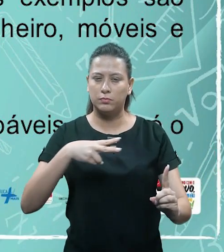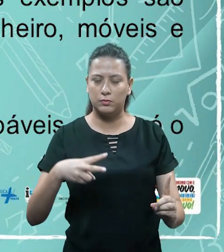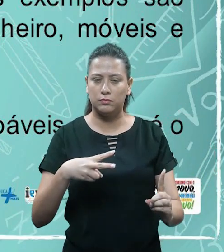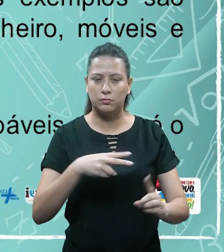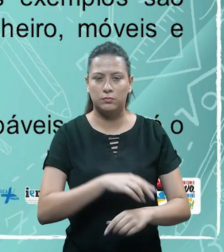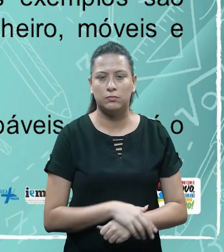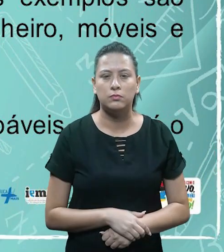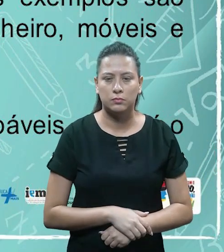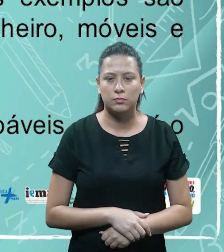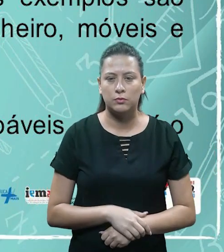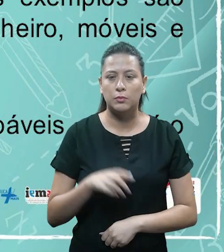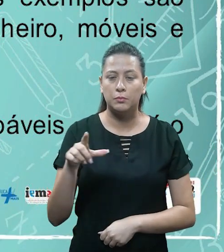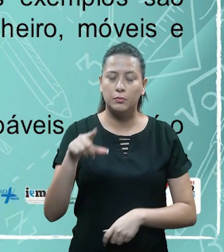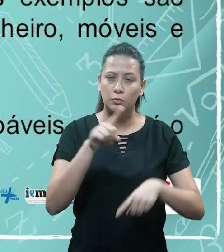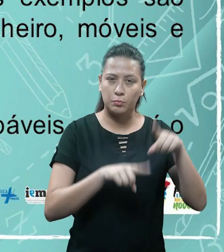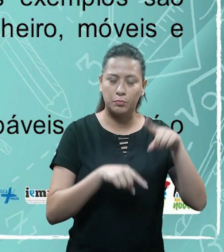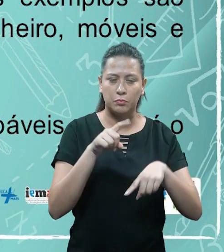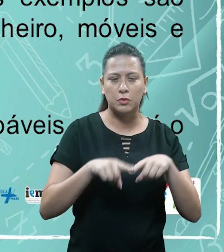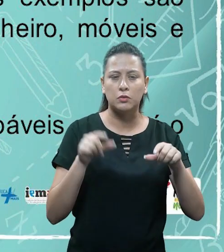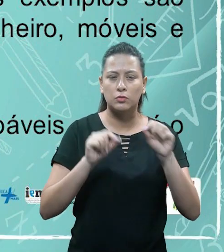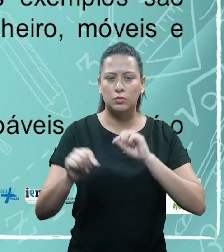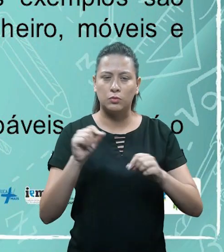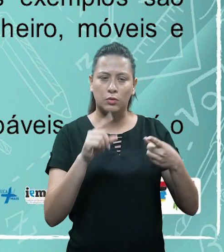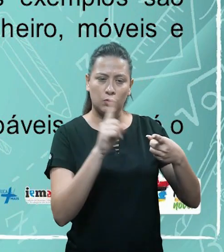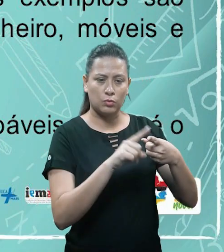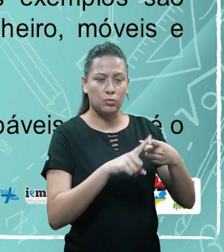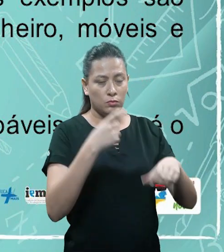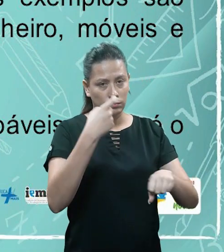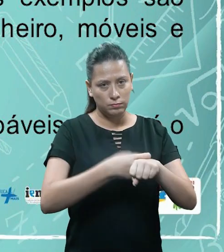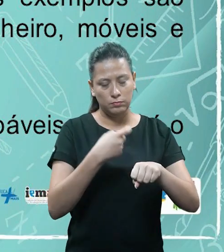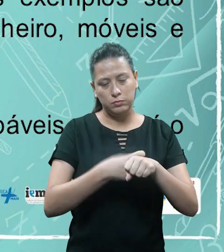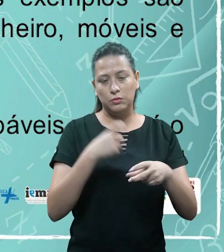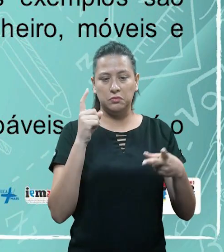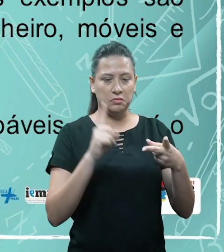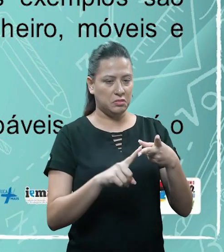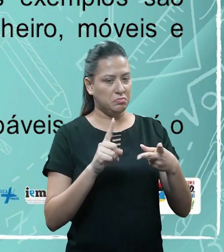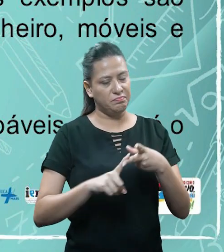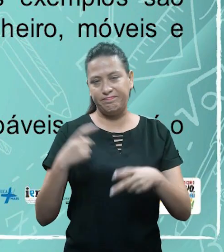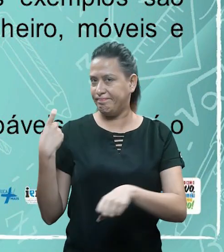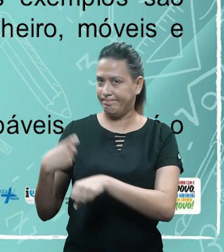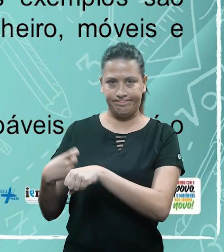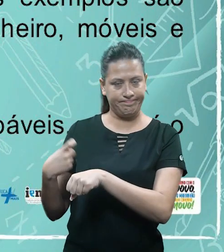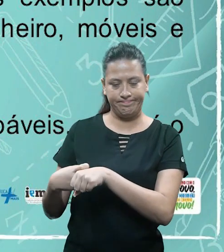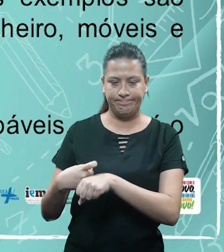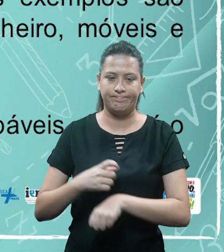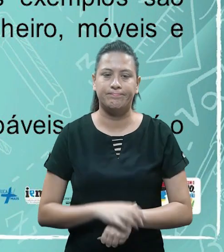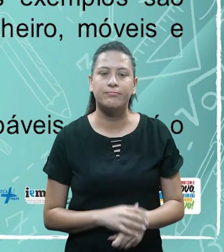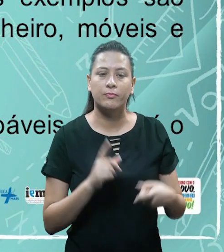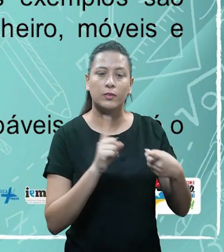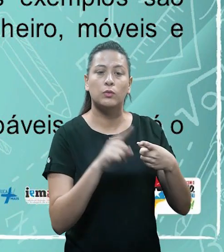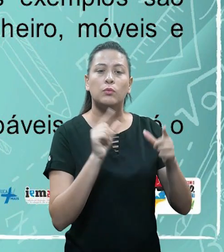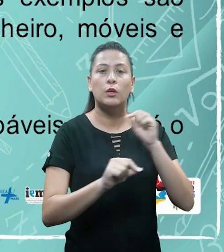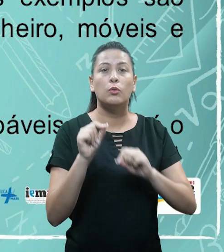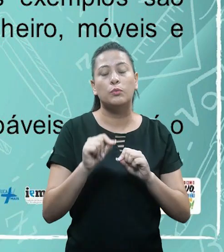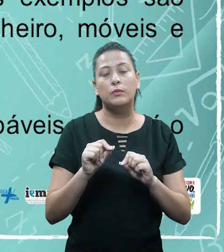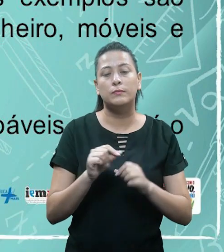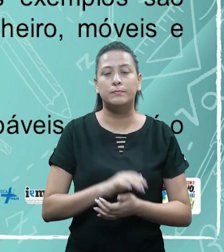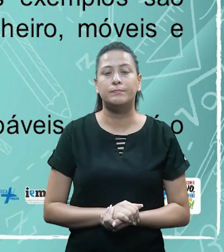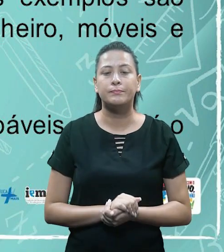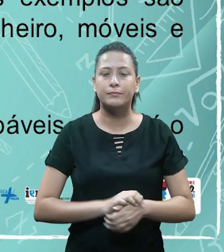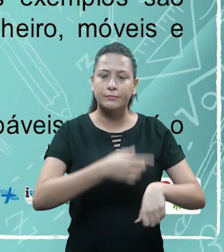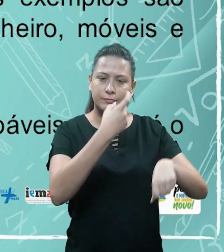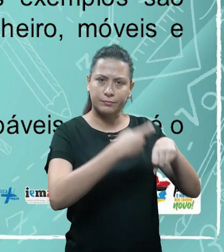ampla, podemos classificar os bens como, vamos lá, tangíveis e intangíveis. Vamos lá, o que que diz os bens tangíveis? São aqueles bens